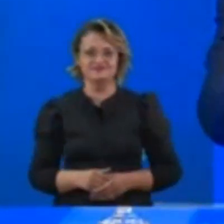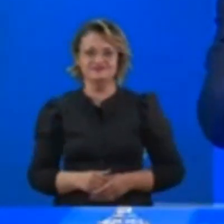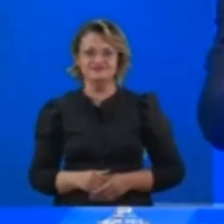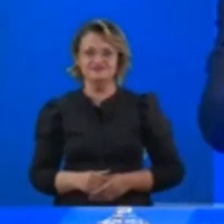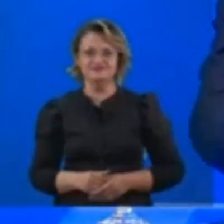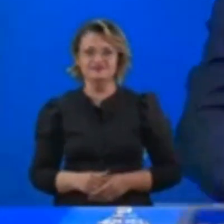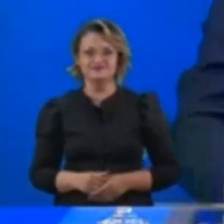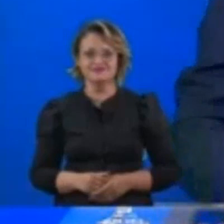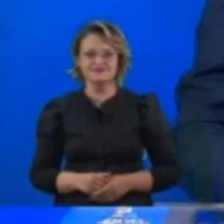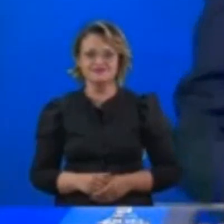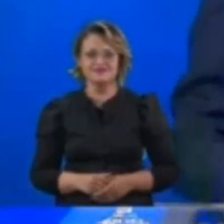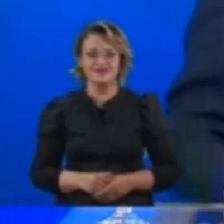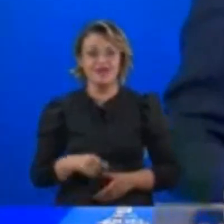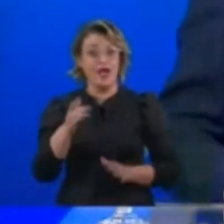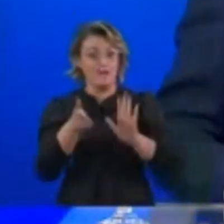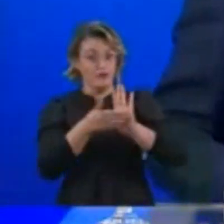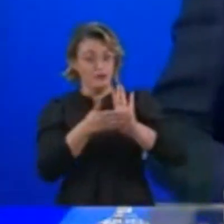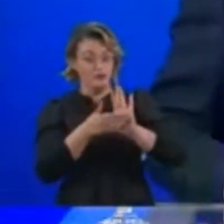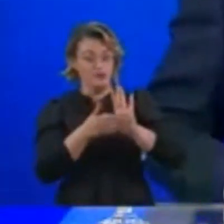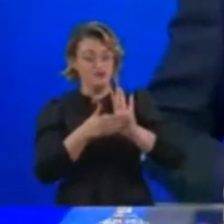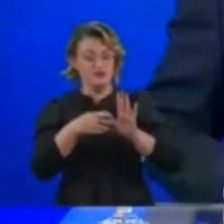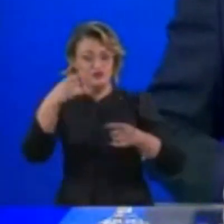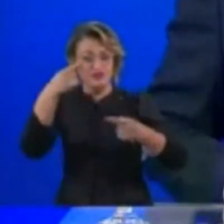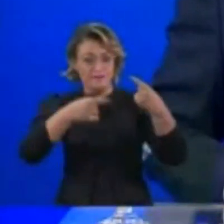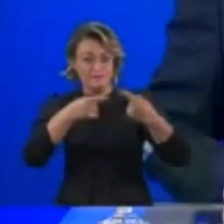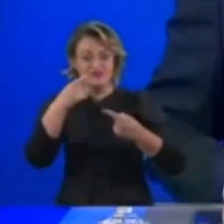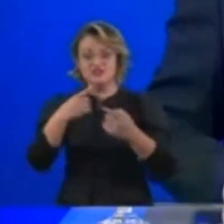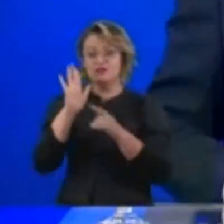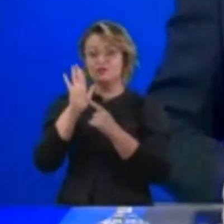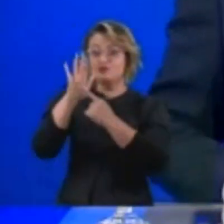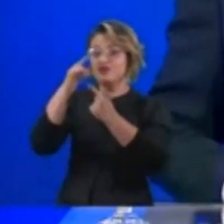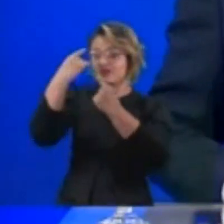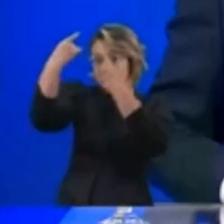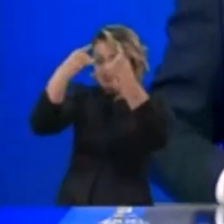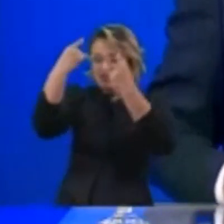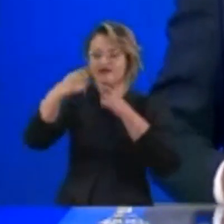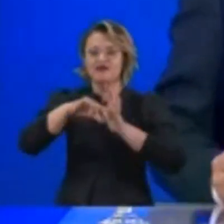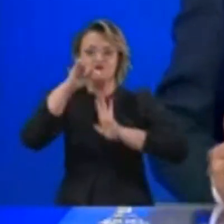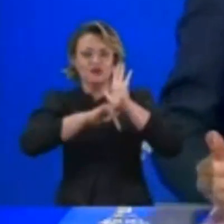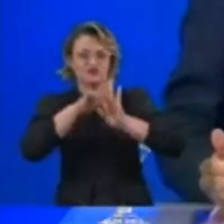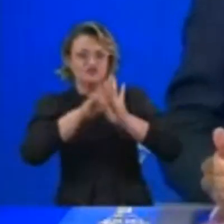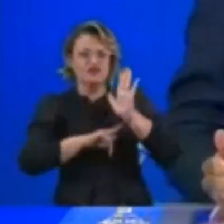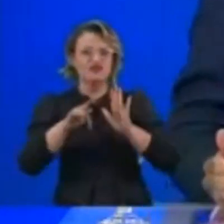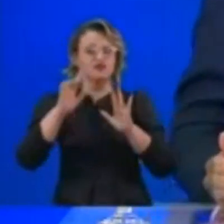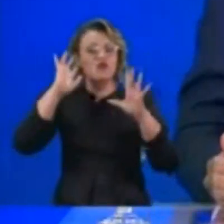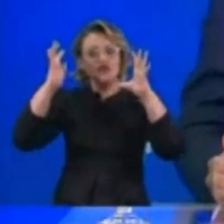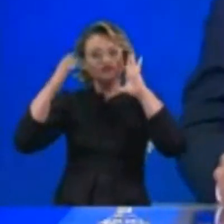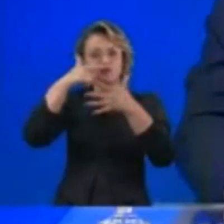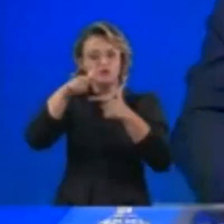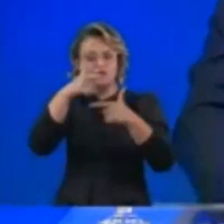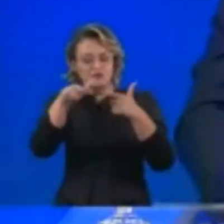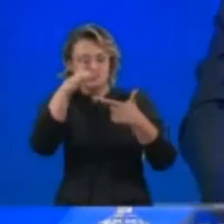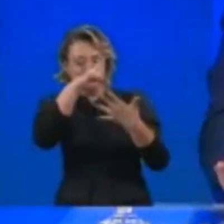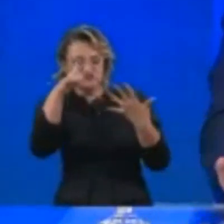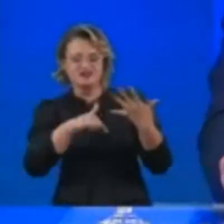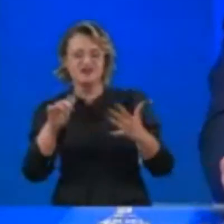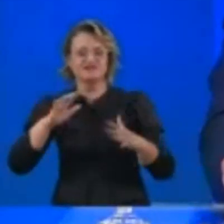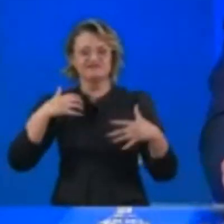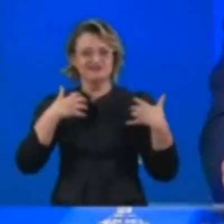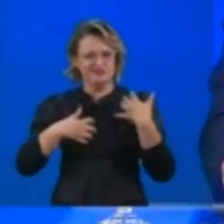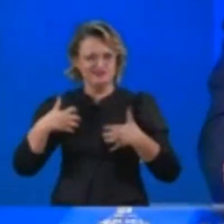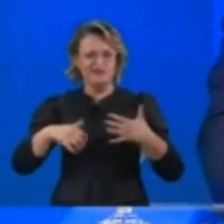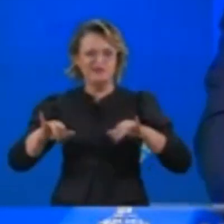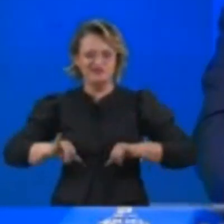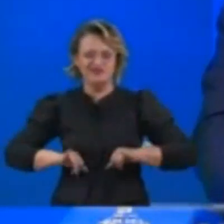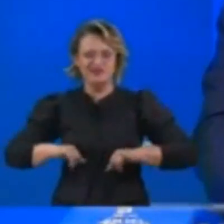no próximo domingo. A proposta é um debate de ideias, de projetos, de soluções para os problemas que afligem à